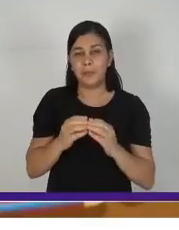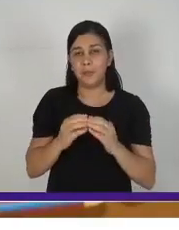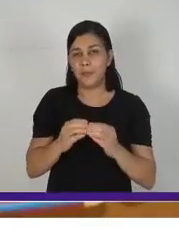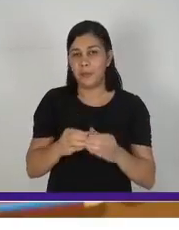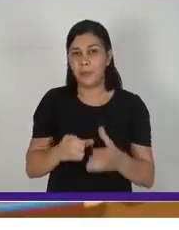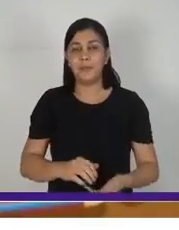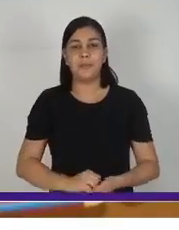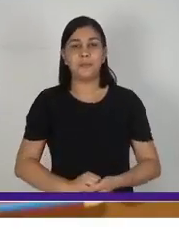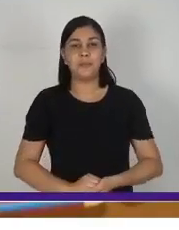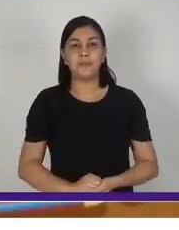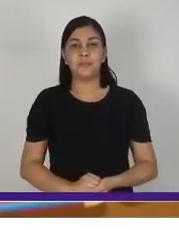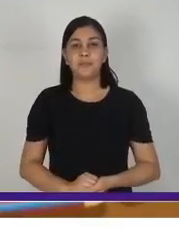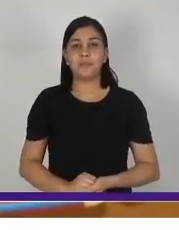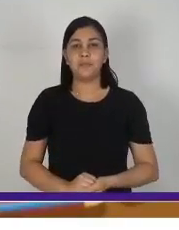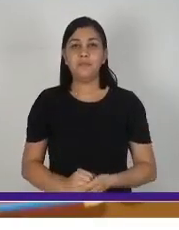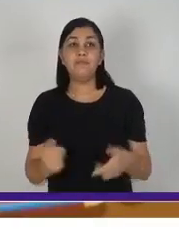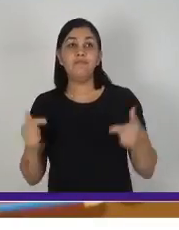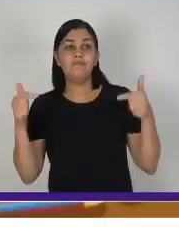Aqui está.